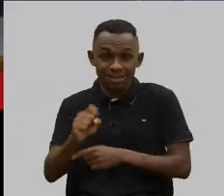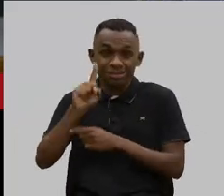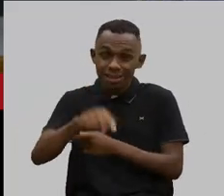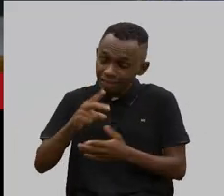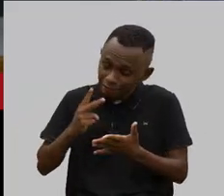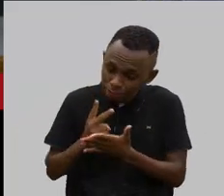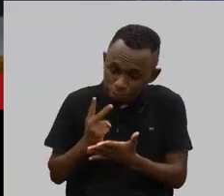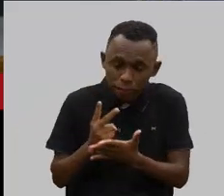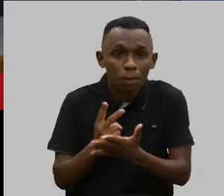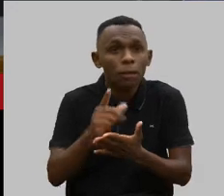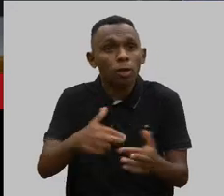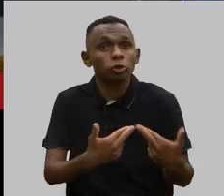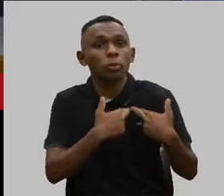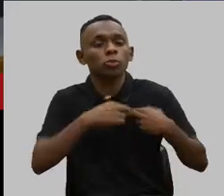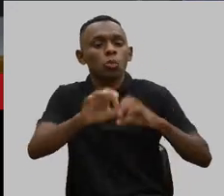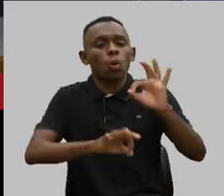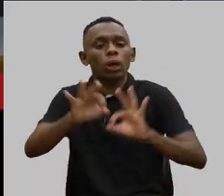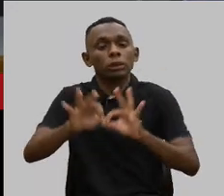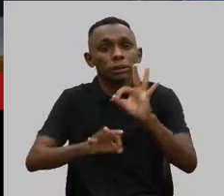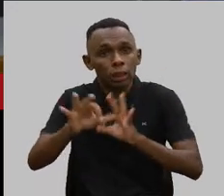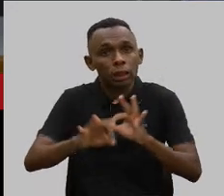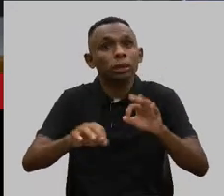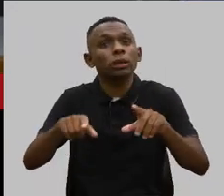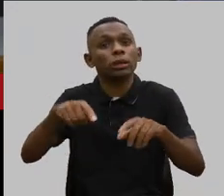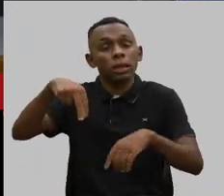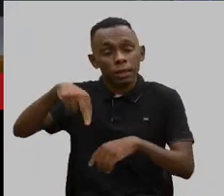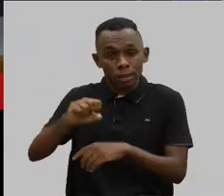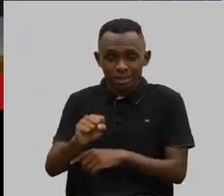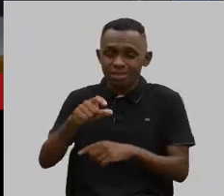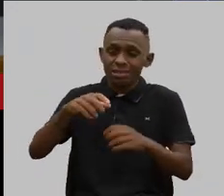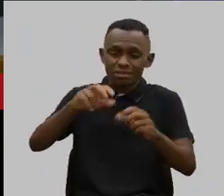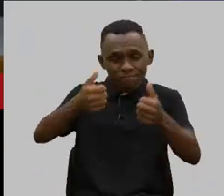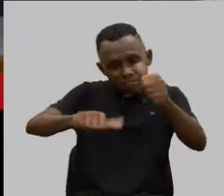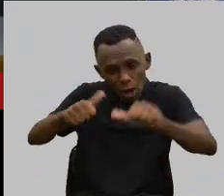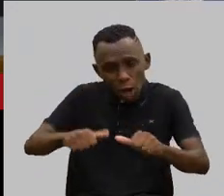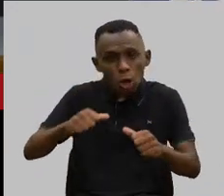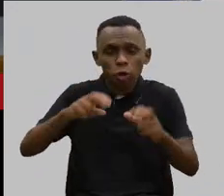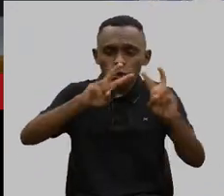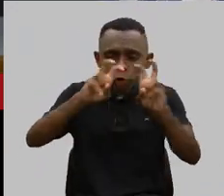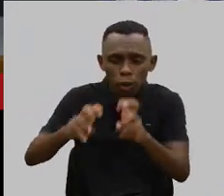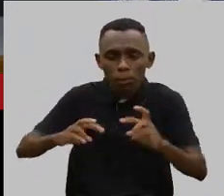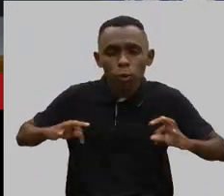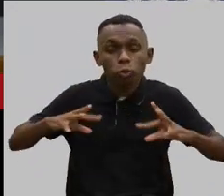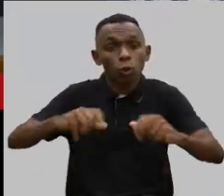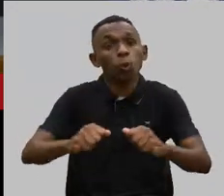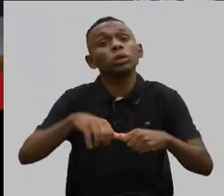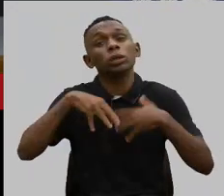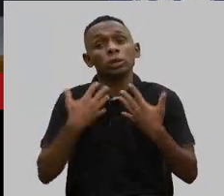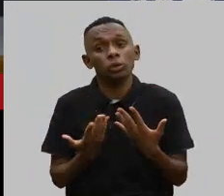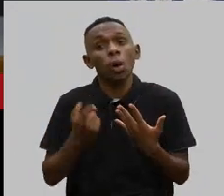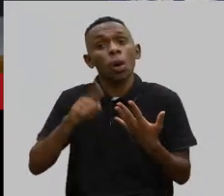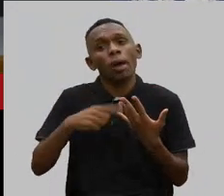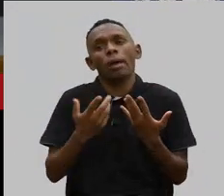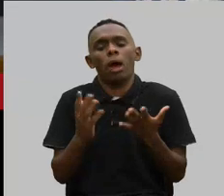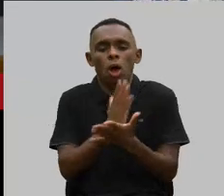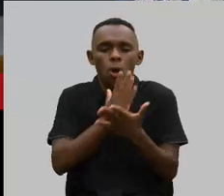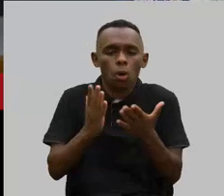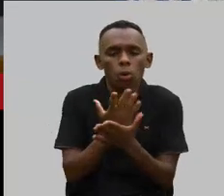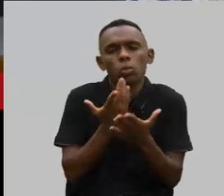esse ajuste, a ANS é que verifica todas essas questões. Então, pendências,